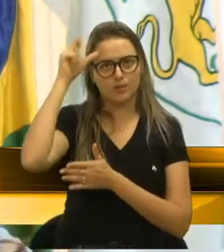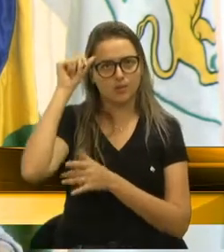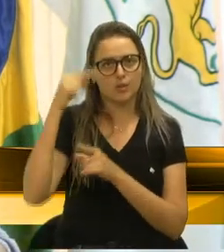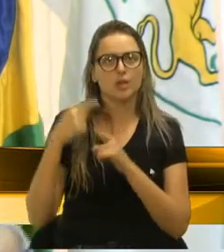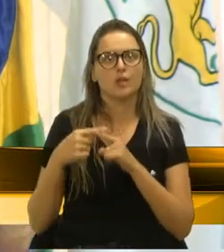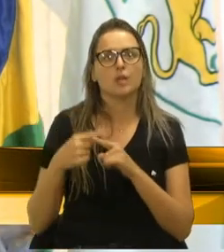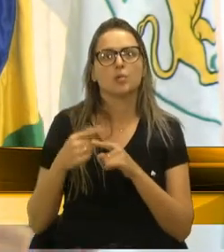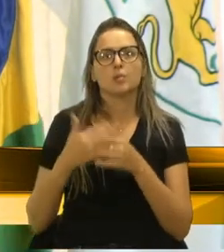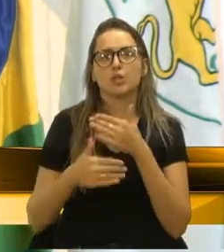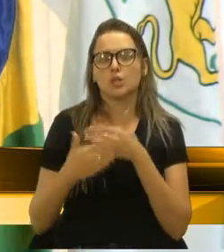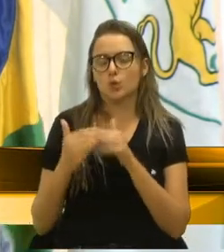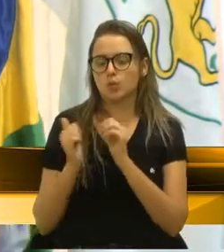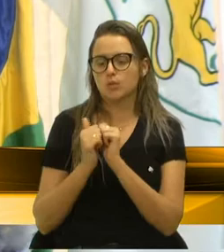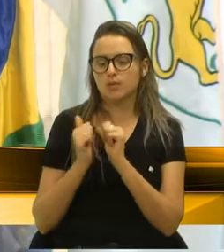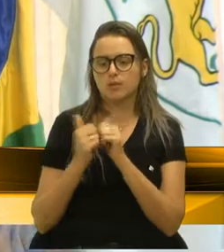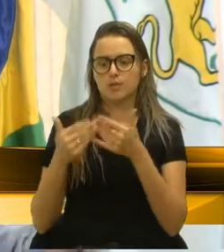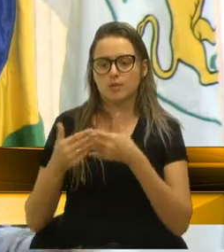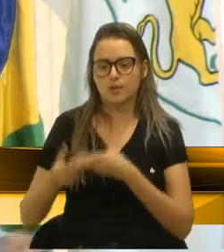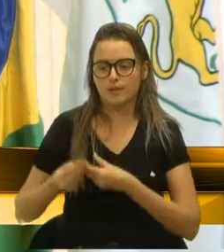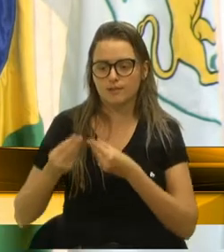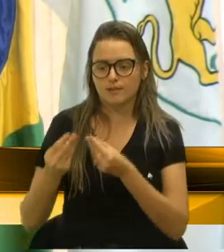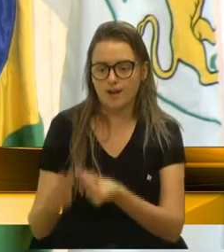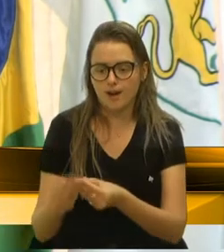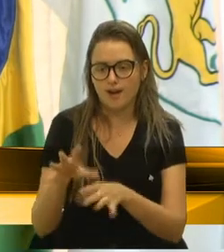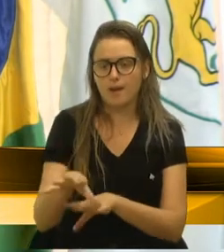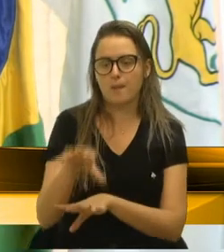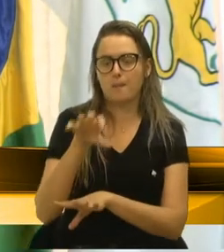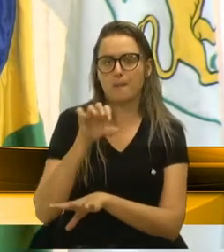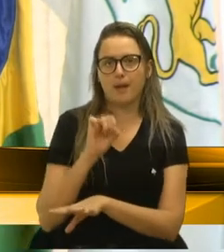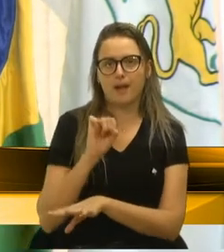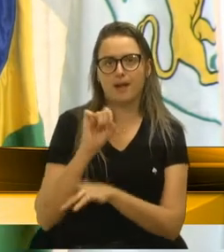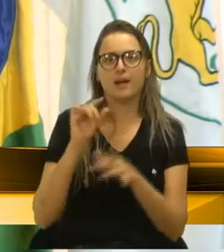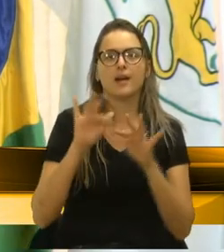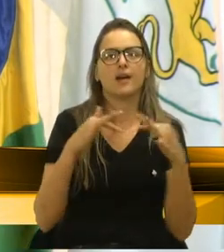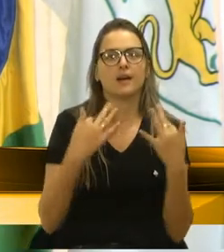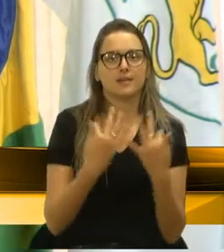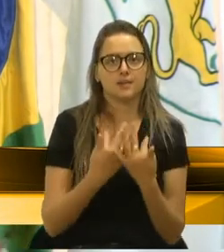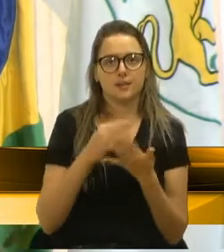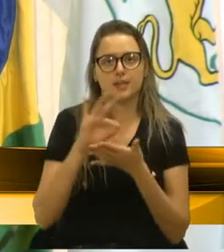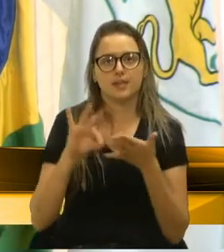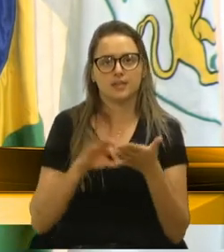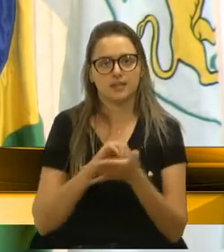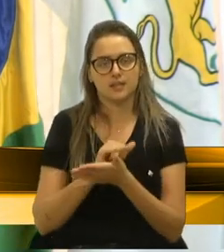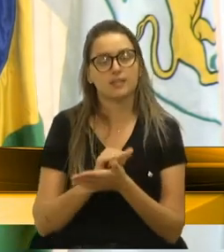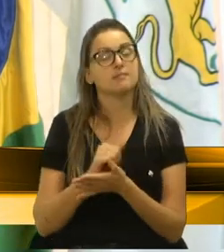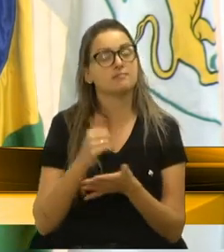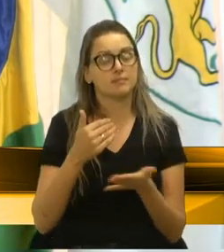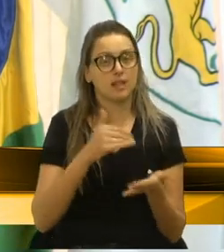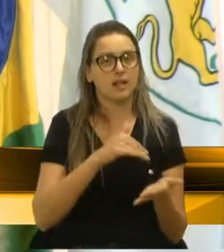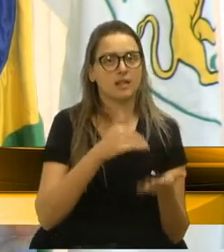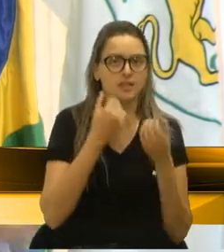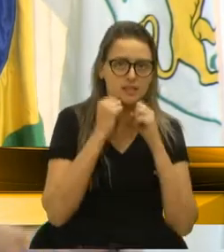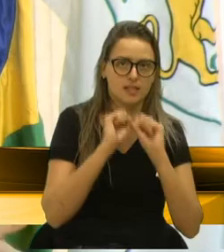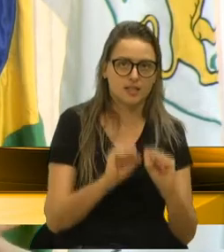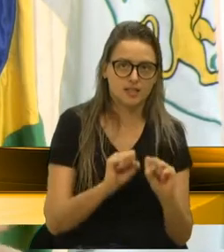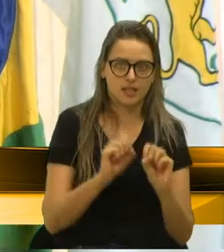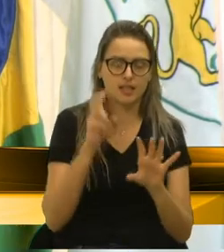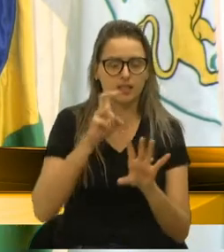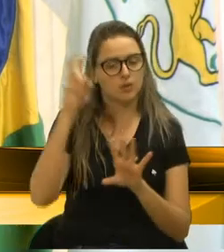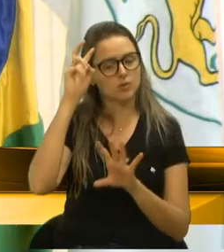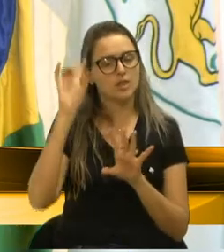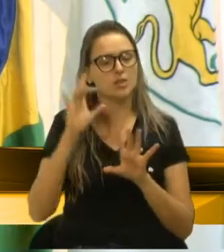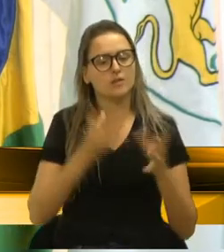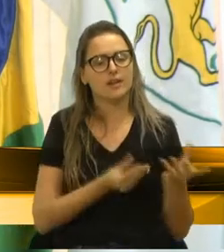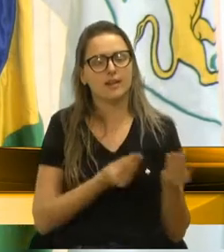entrega, de recolhimento e de entrega às famílias cadastradas com relação às cestas básicas. Então, a Secretaria da Cultura vai ser simplesmente, vai repassar os livros